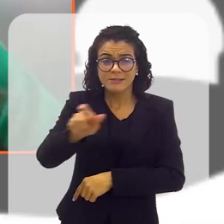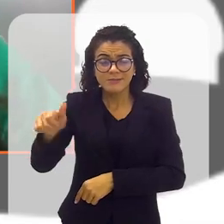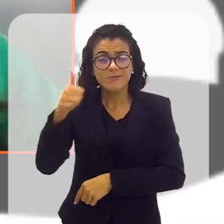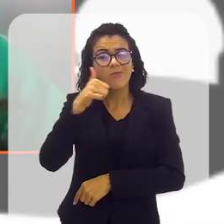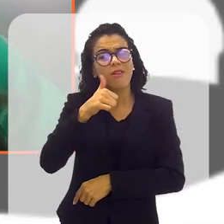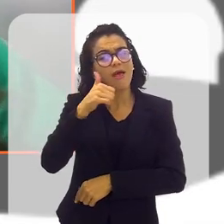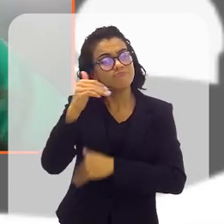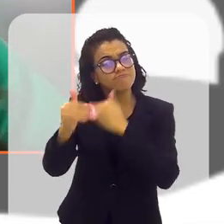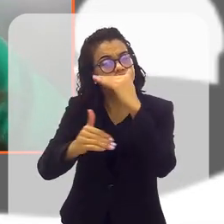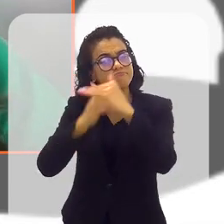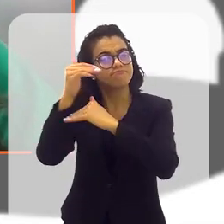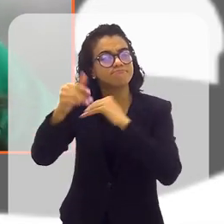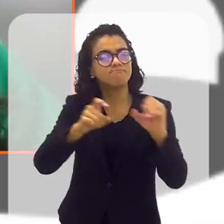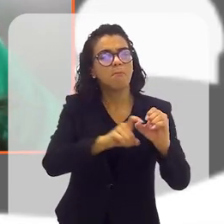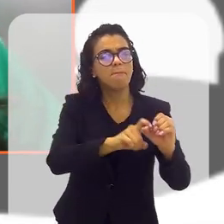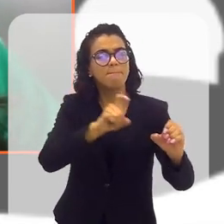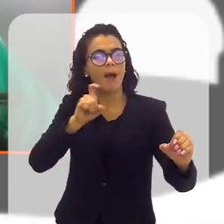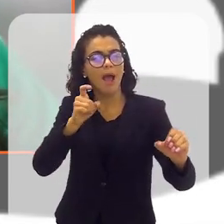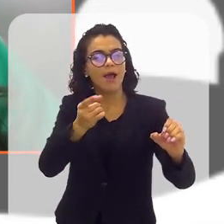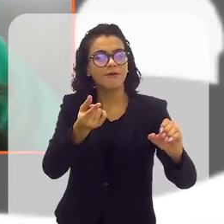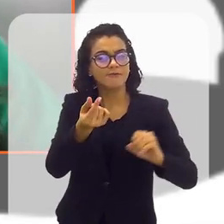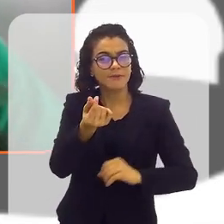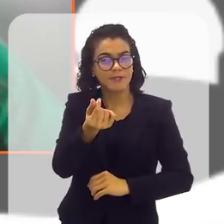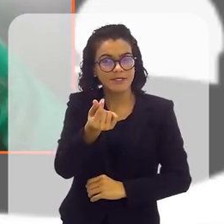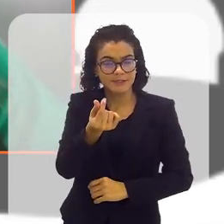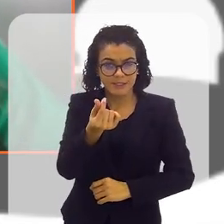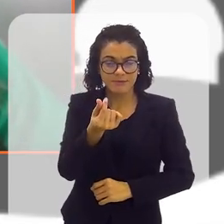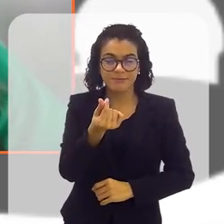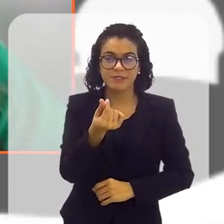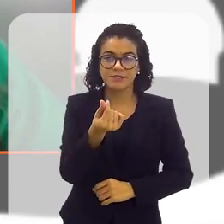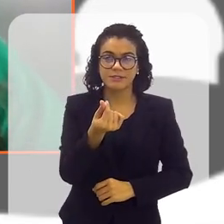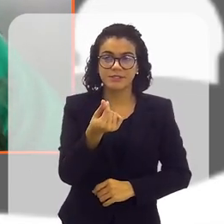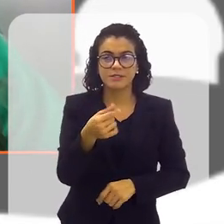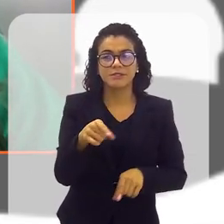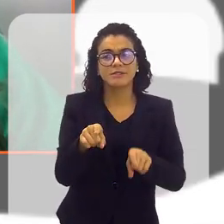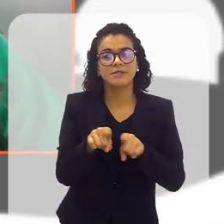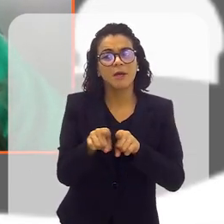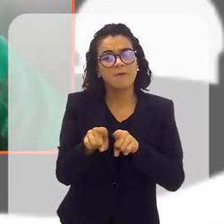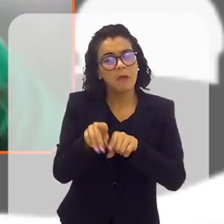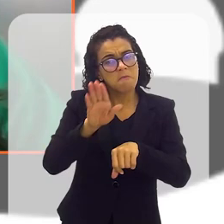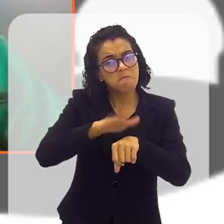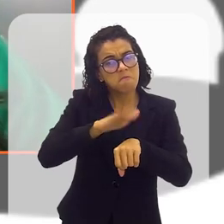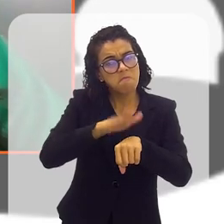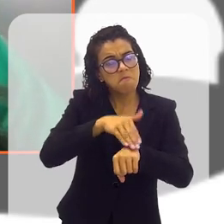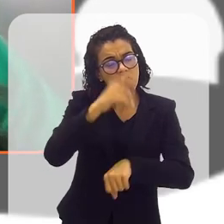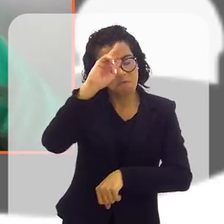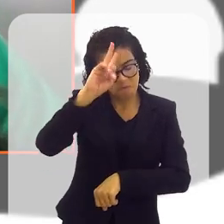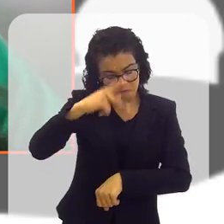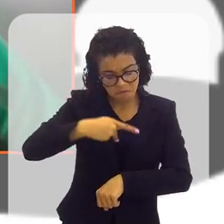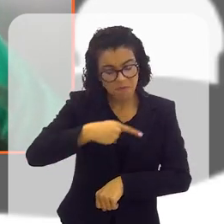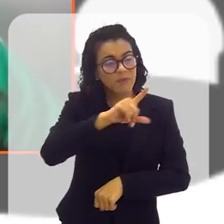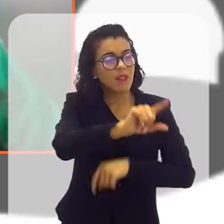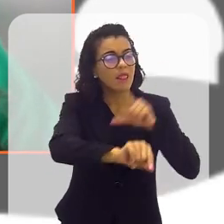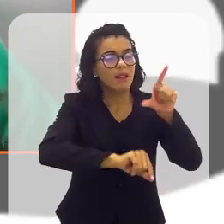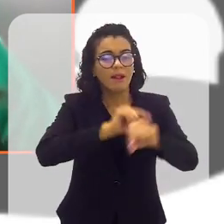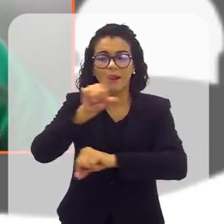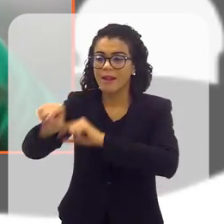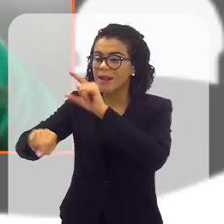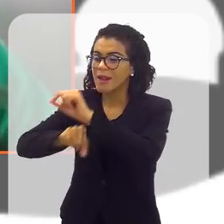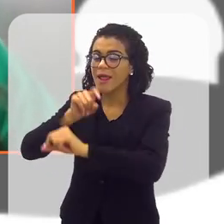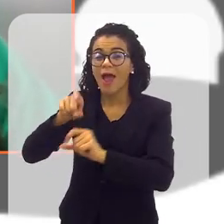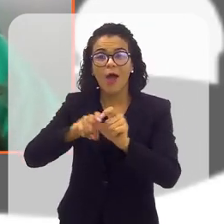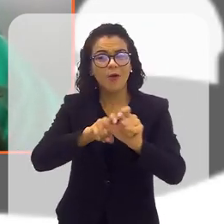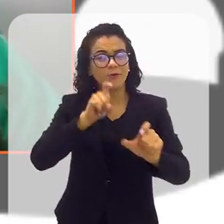para que elas possam se tornar cada vez mais independentes financeiramente e fazerem as suas próprias escolhas, com mais